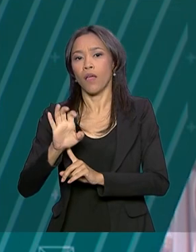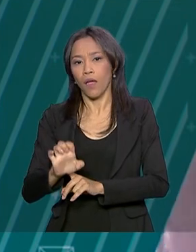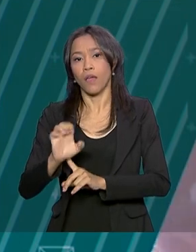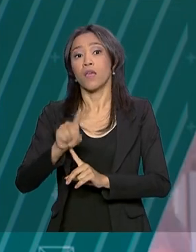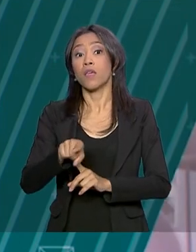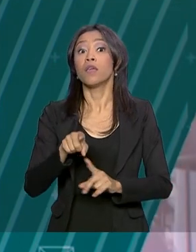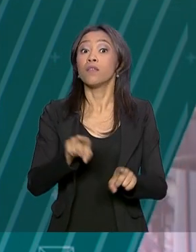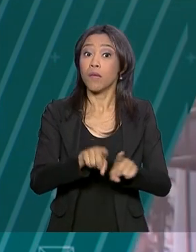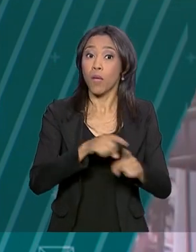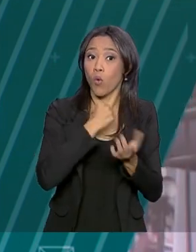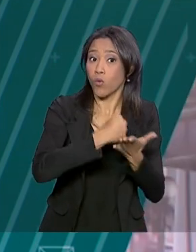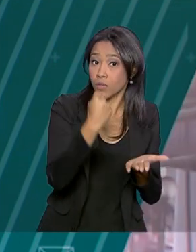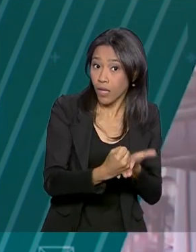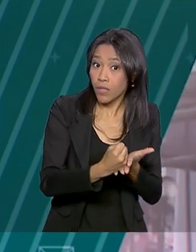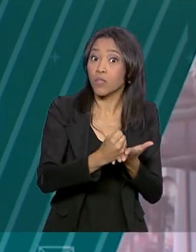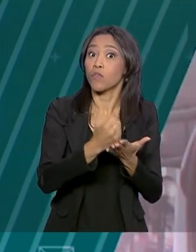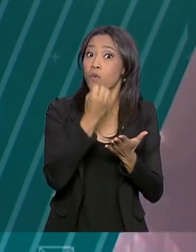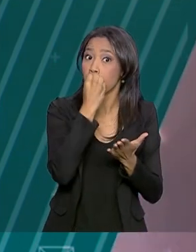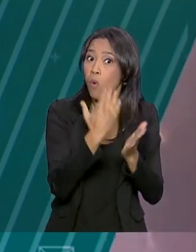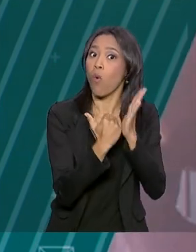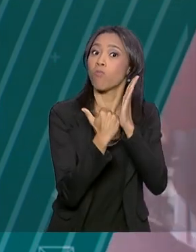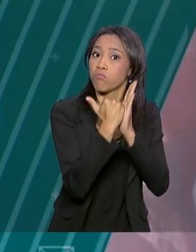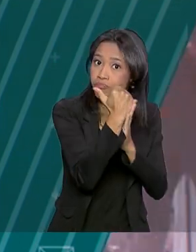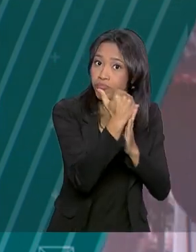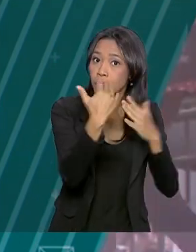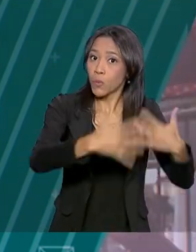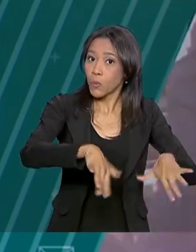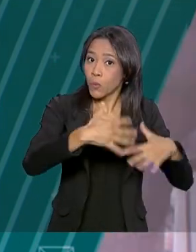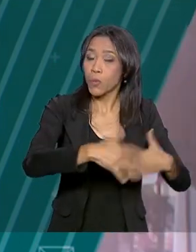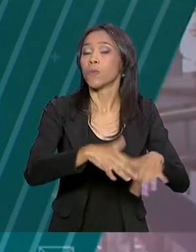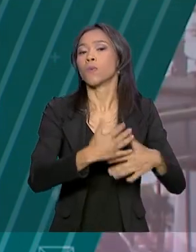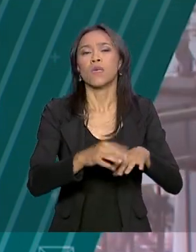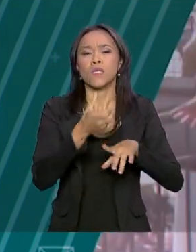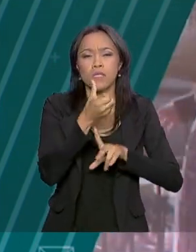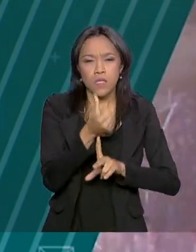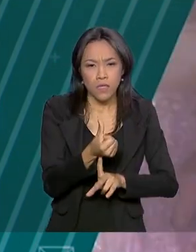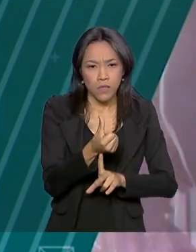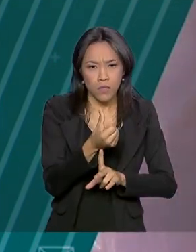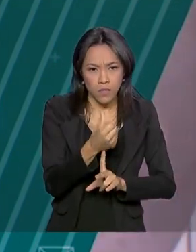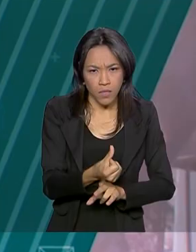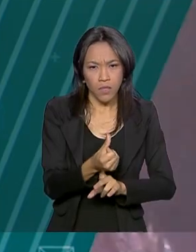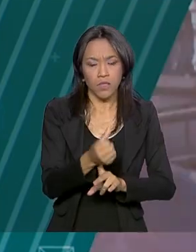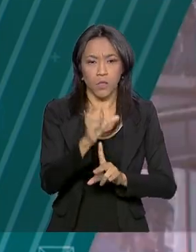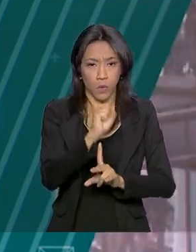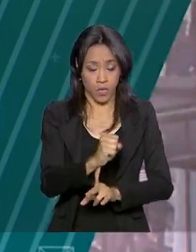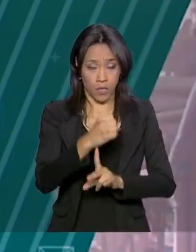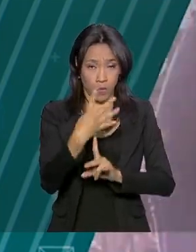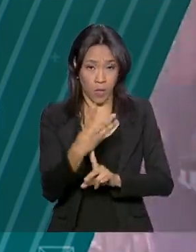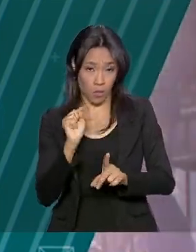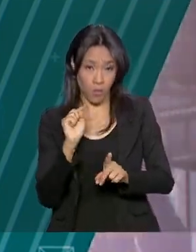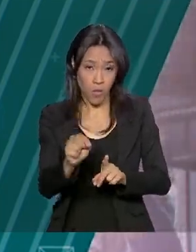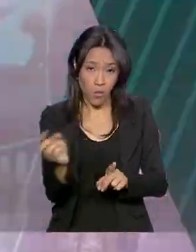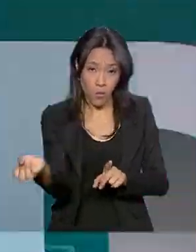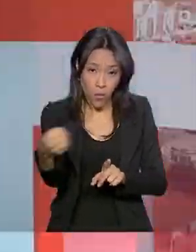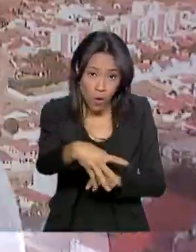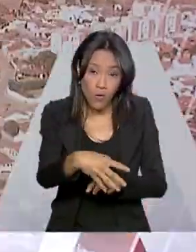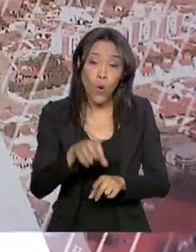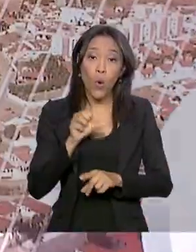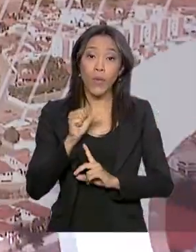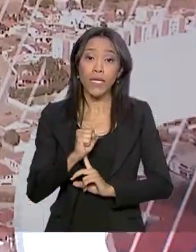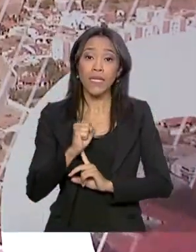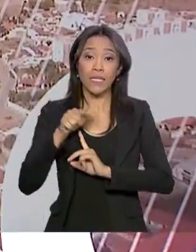atingiu maior nível da série histórica. Dos 684 mil novos ocupados, 87